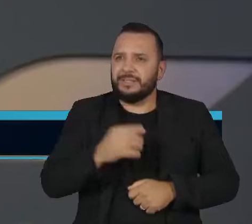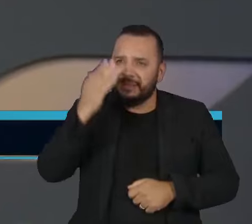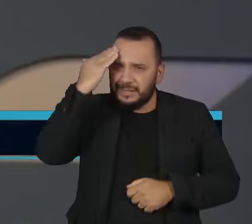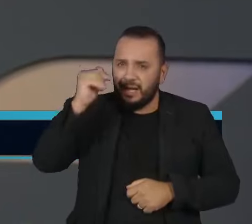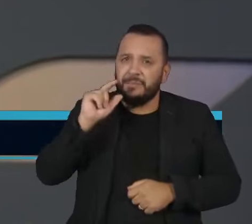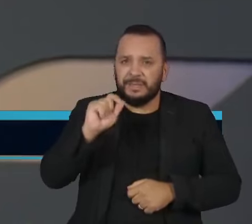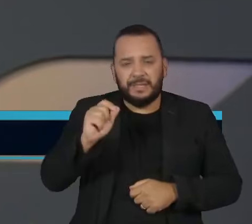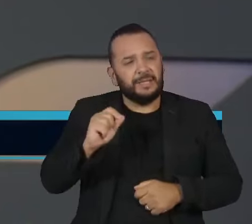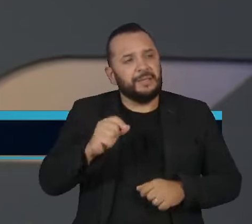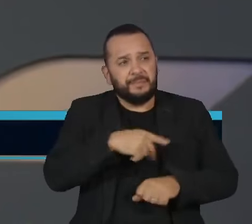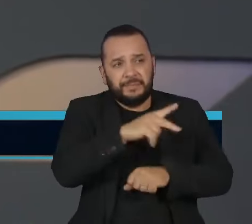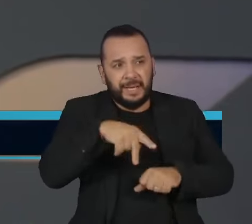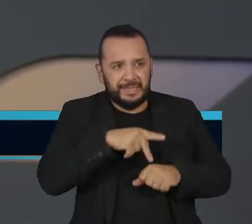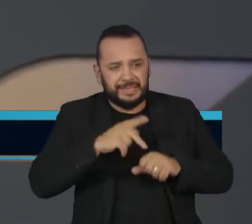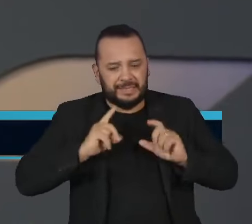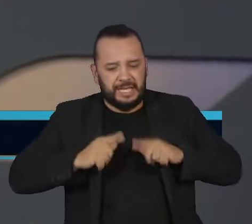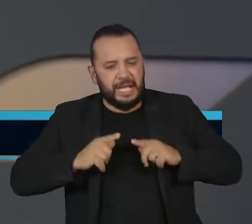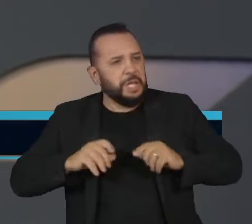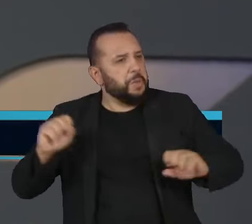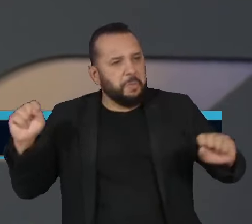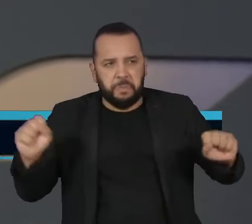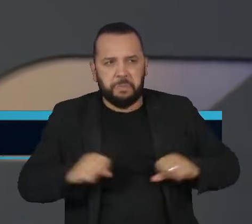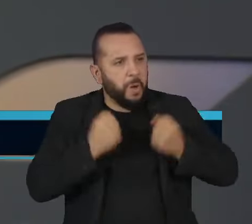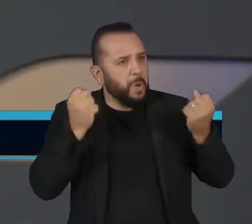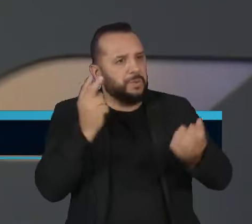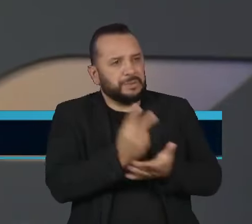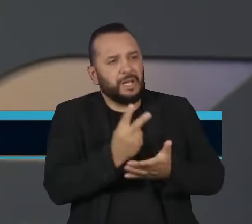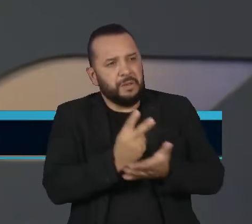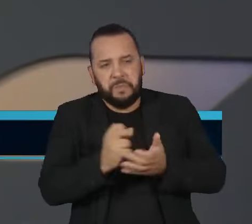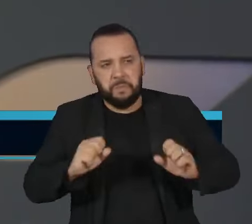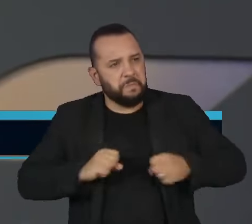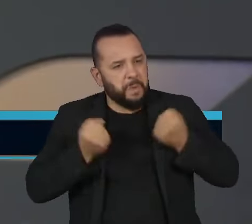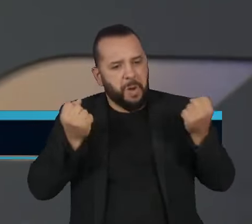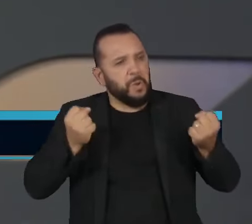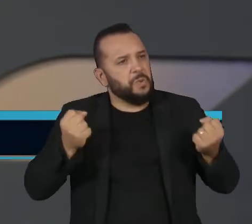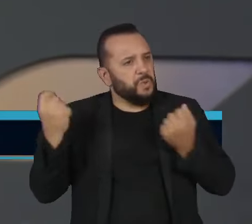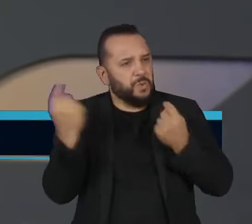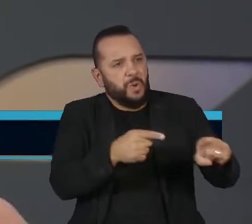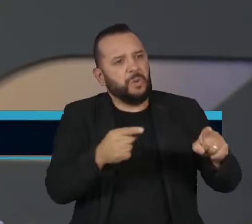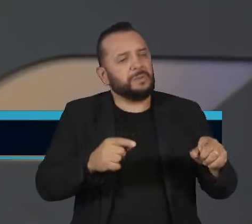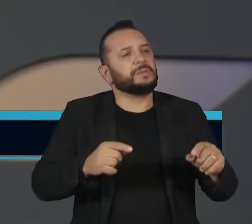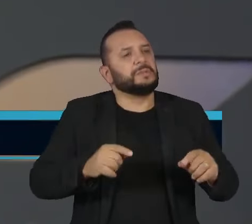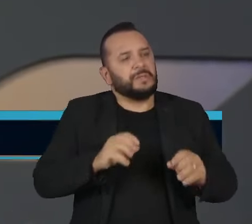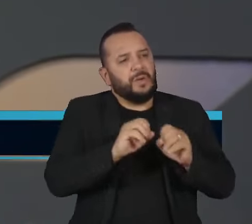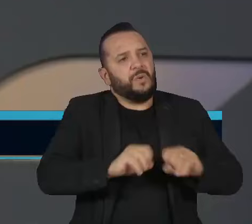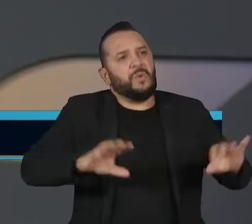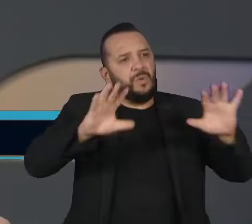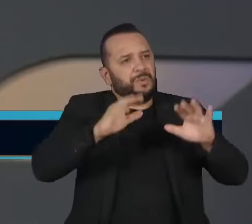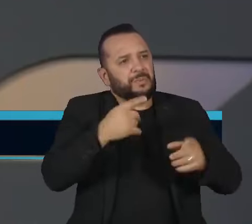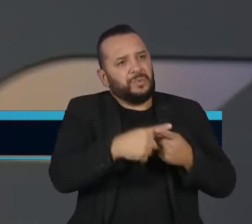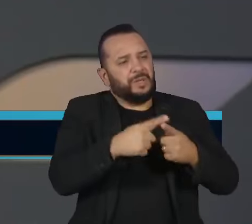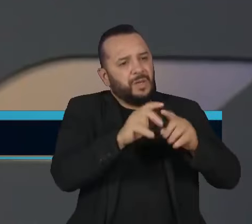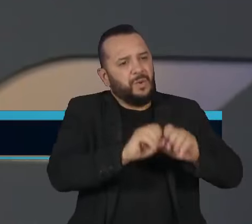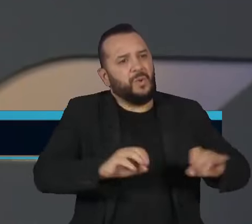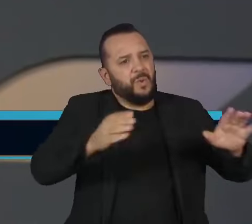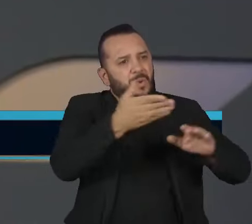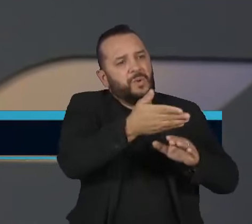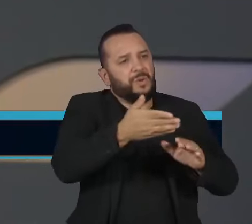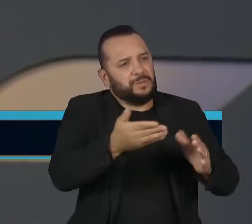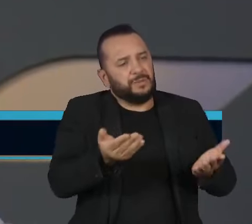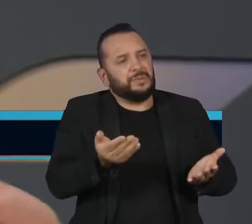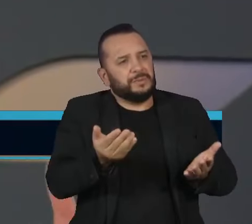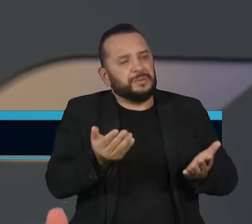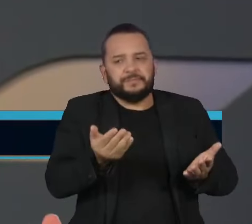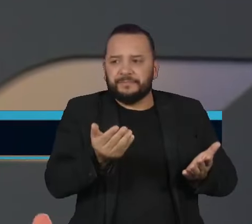reação israelense, de questionar e questionar a legitimidade da ONU em apoiar as